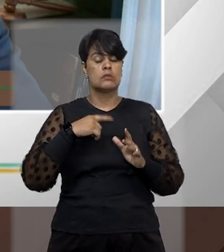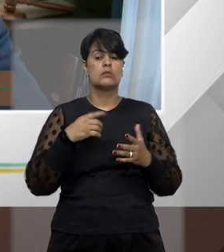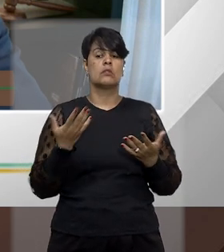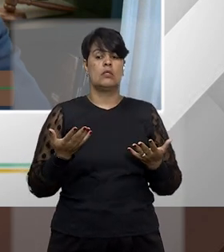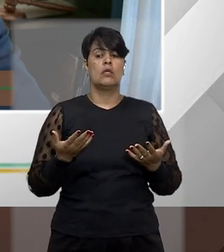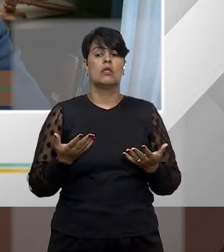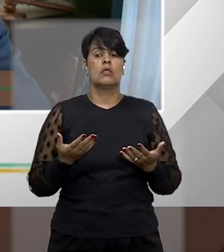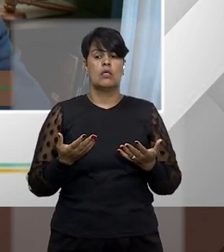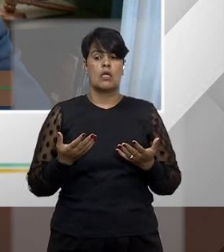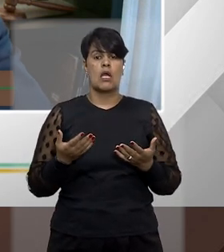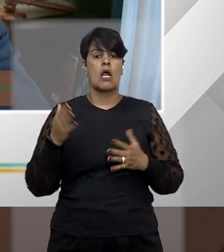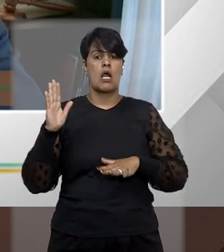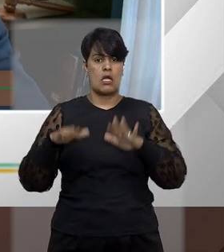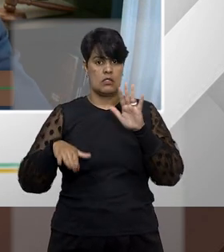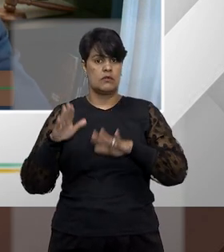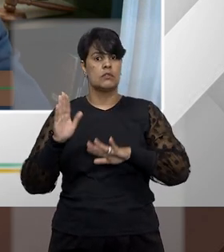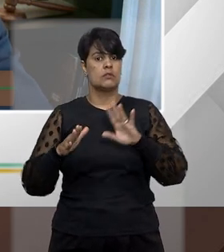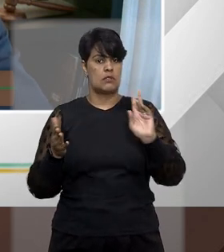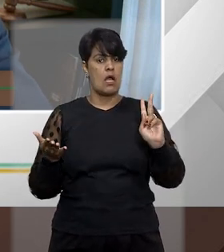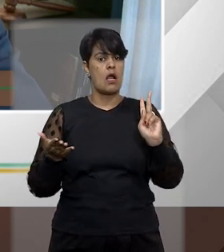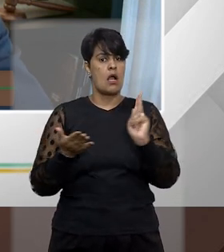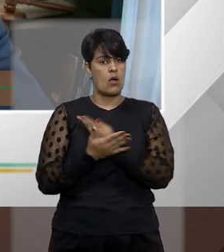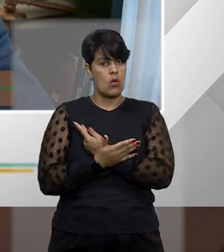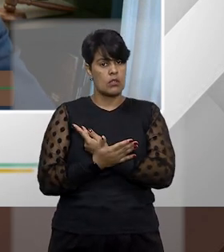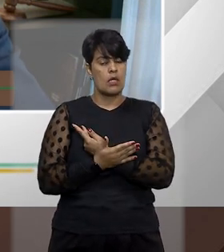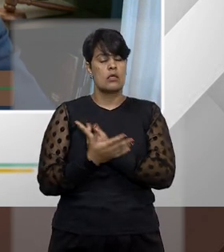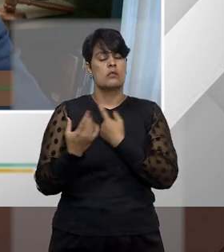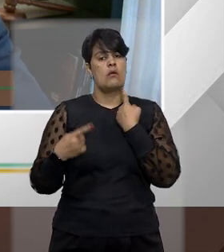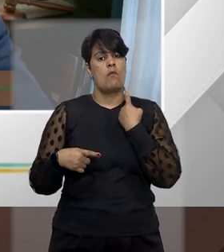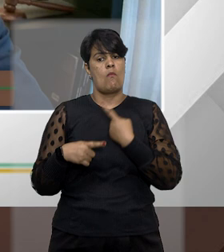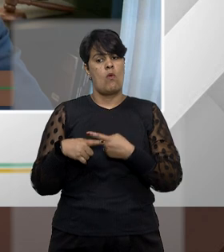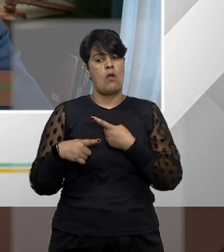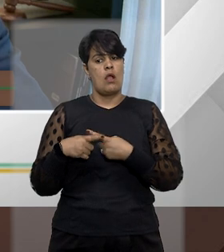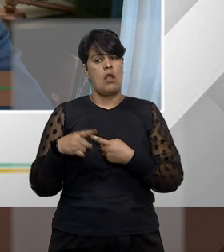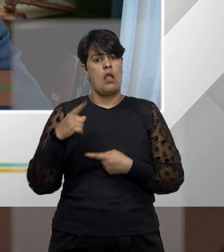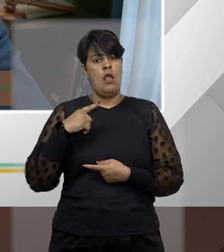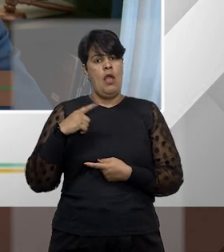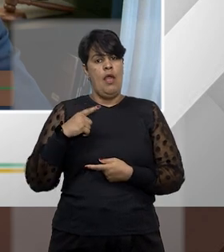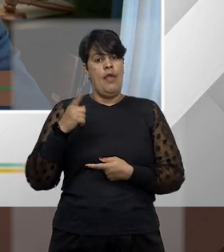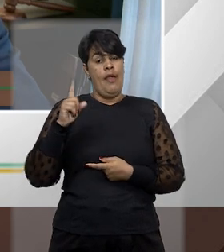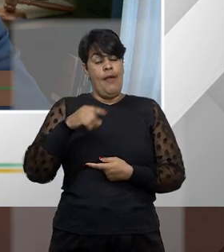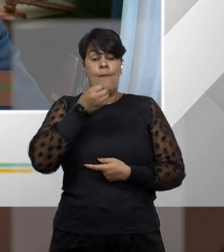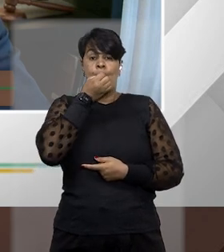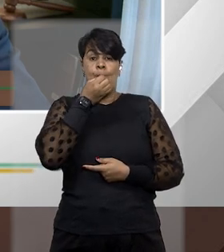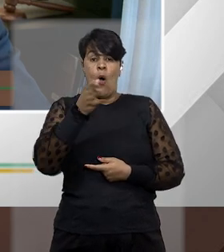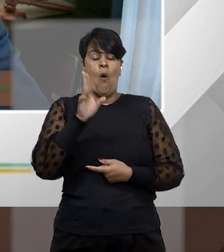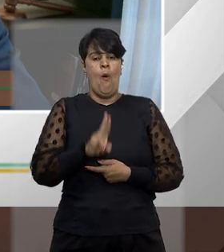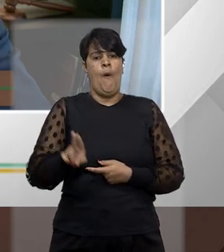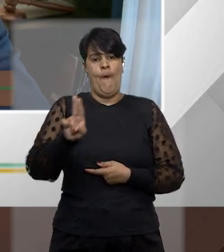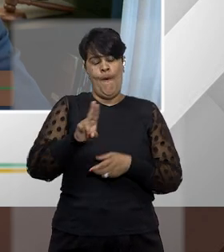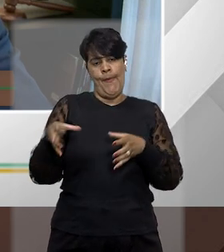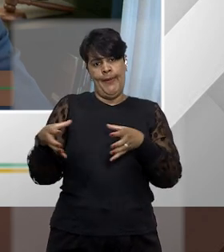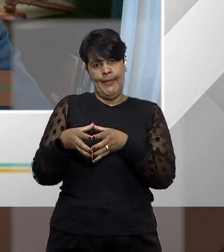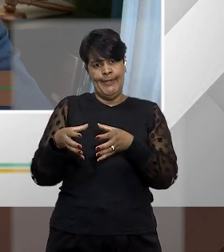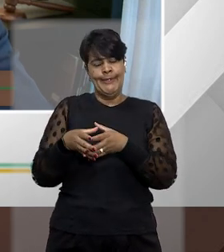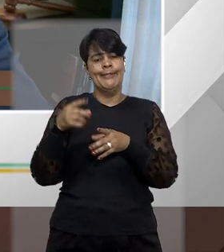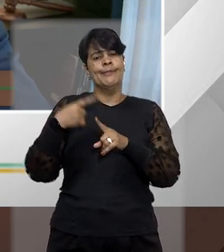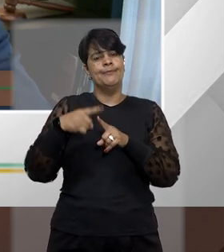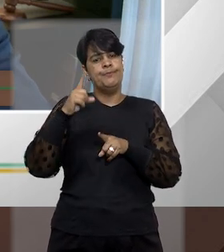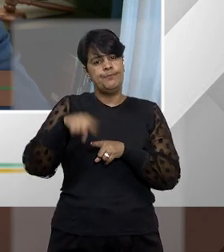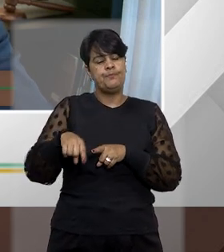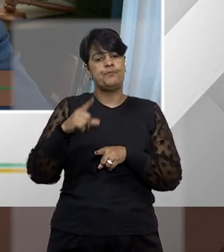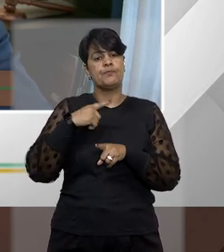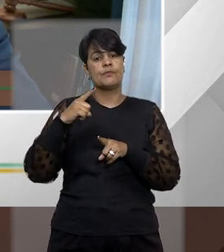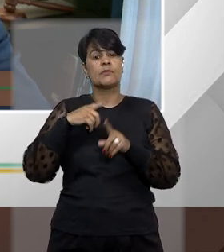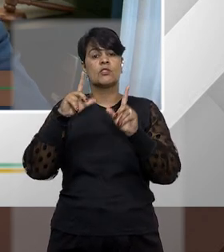há muitos benefícios de se utilizar o mandado de segurança coletivo, porque ele é considerado